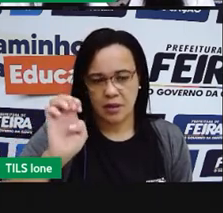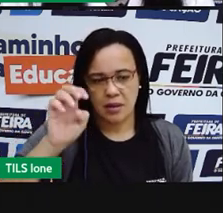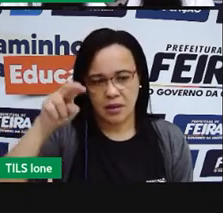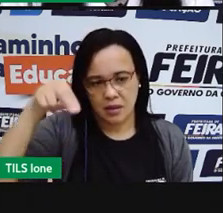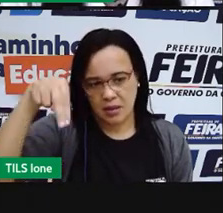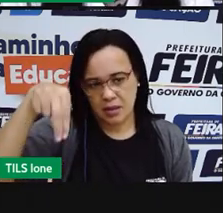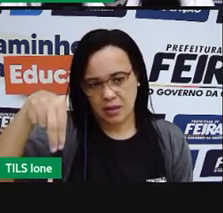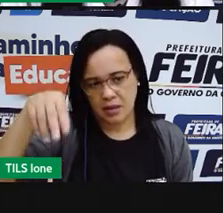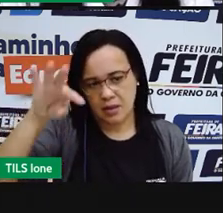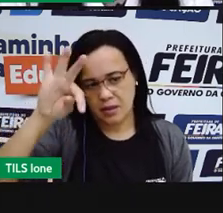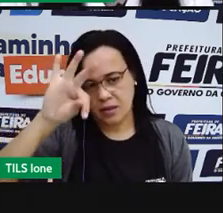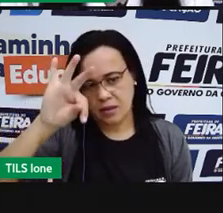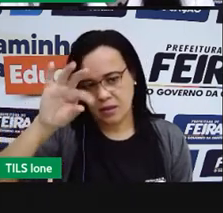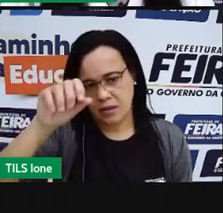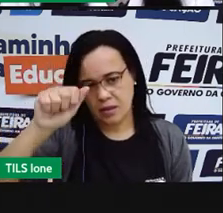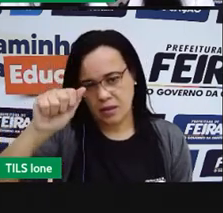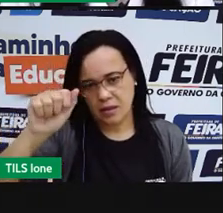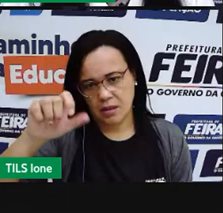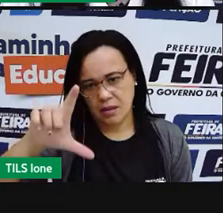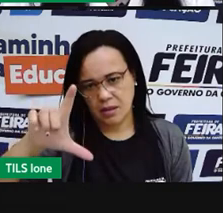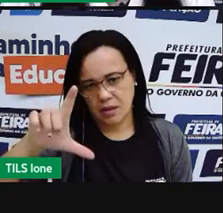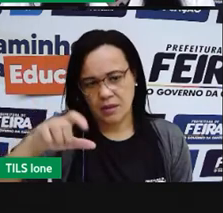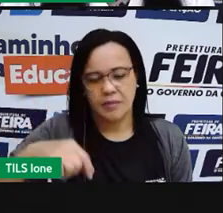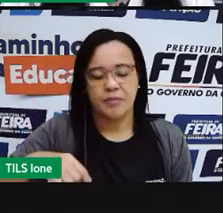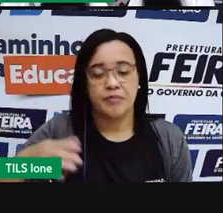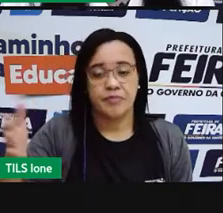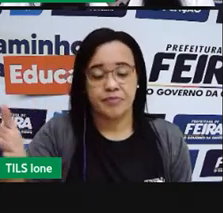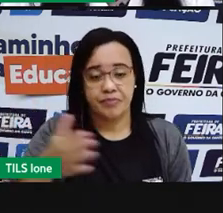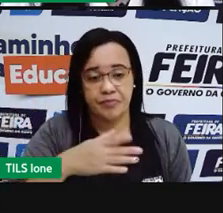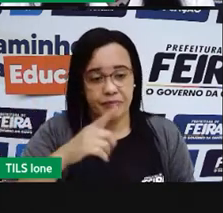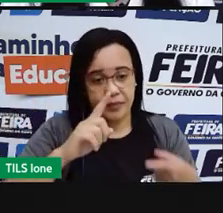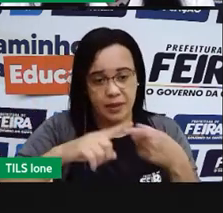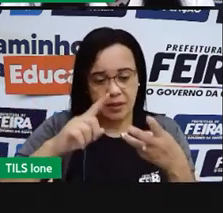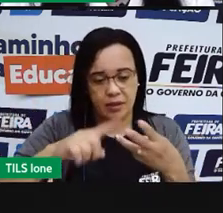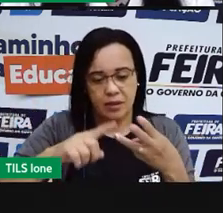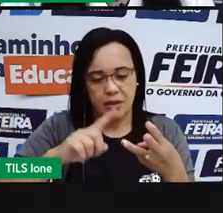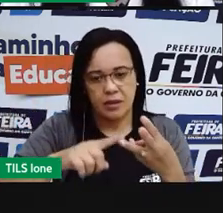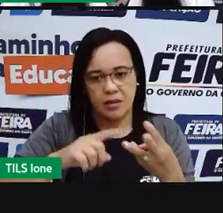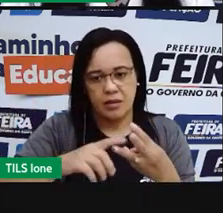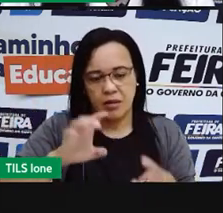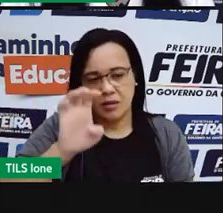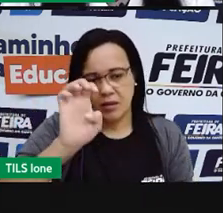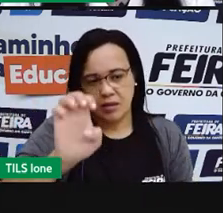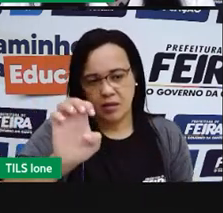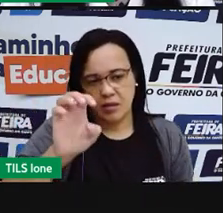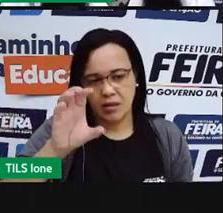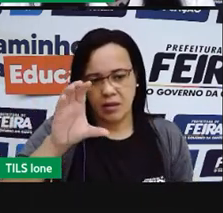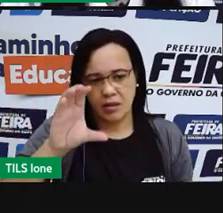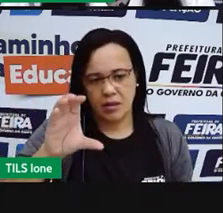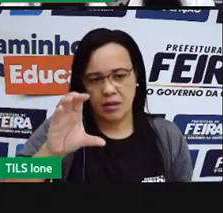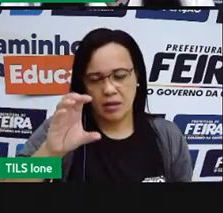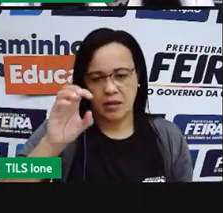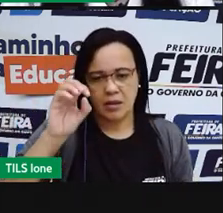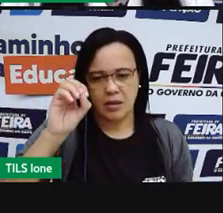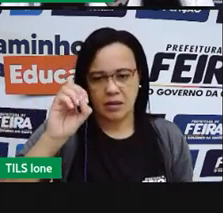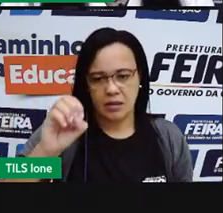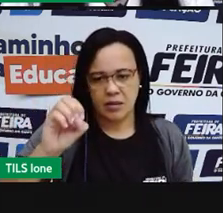E essa anônica. E, T, O, N,